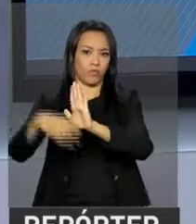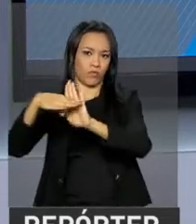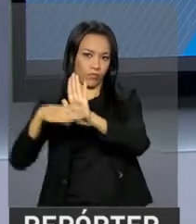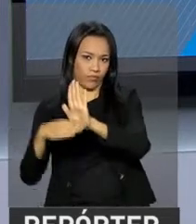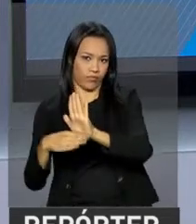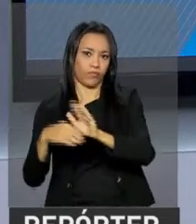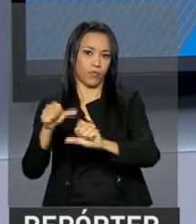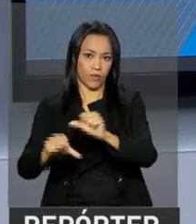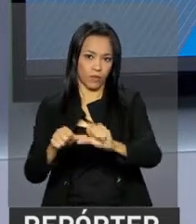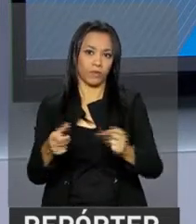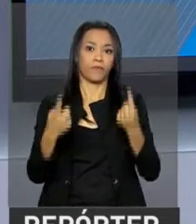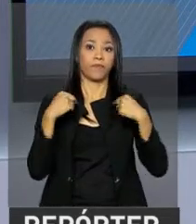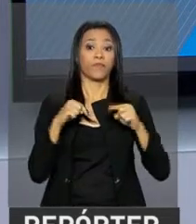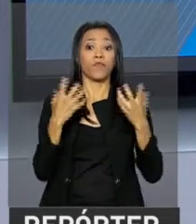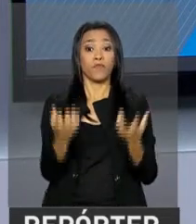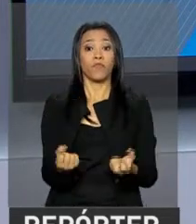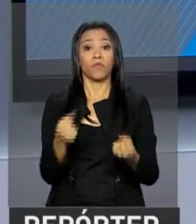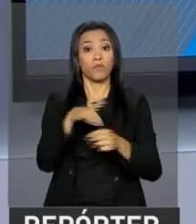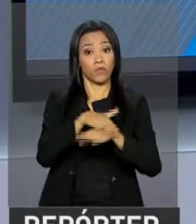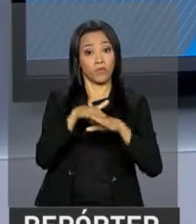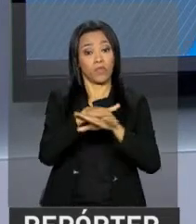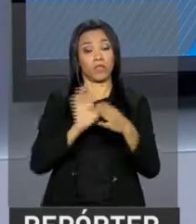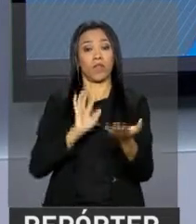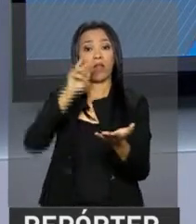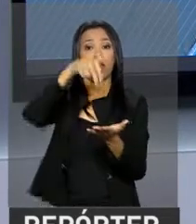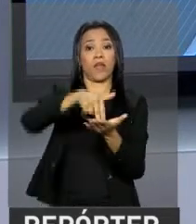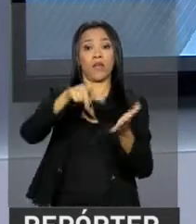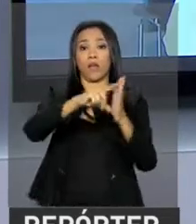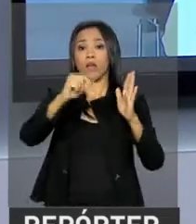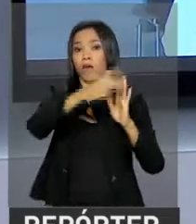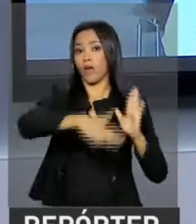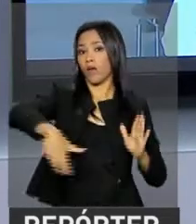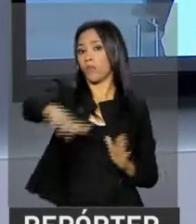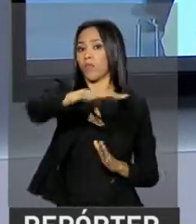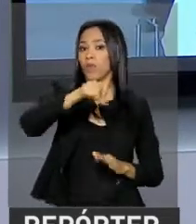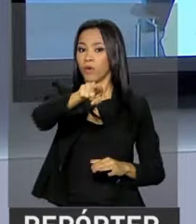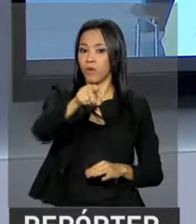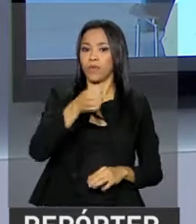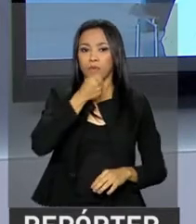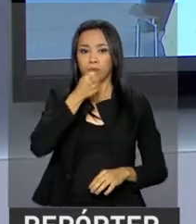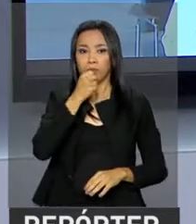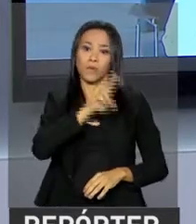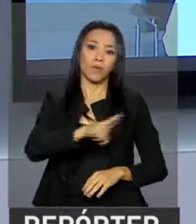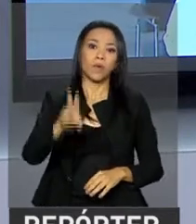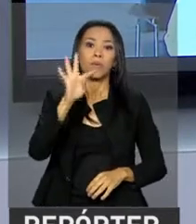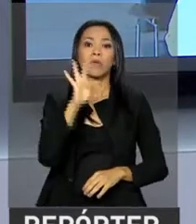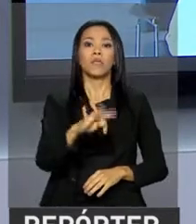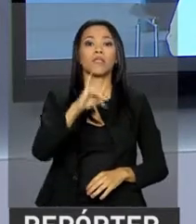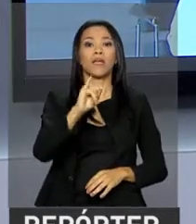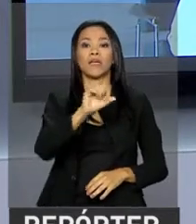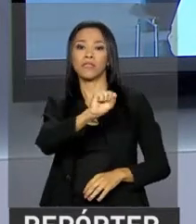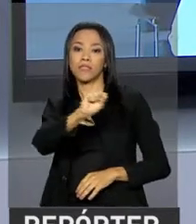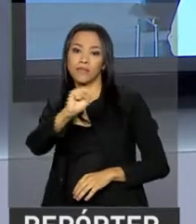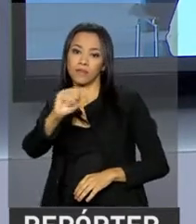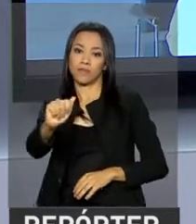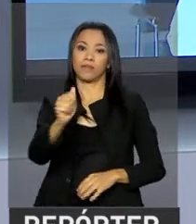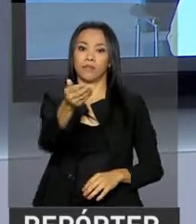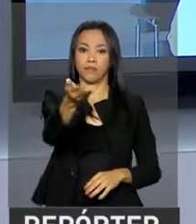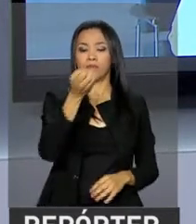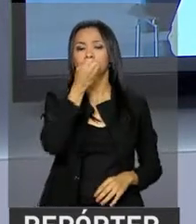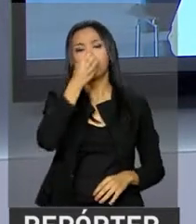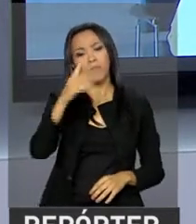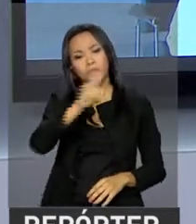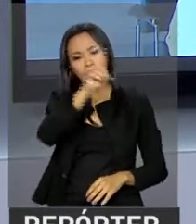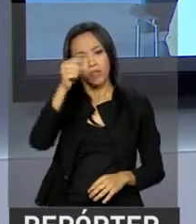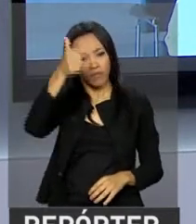Palácio Planalto para conversar com a repórter Thaísa Dias, que tem os detalhes de hoje da agenda do presidente. Thaísa, mais uma vez, bom